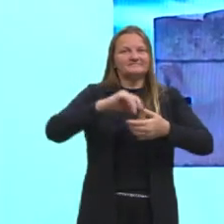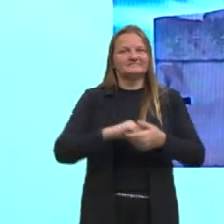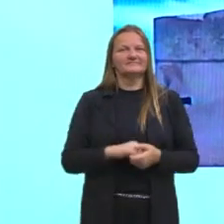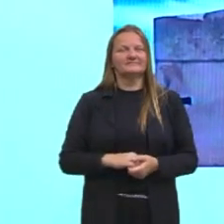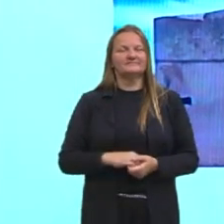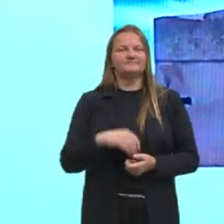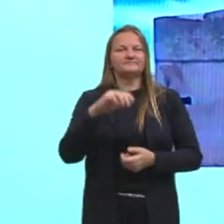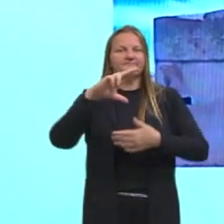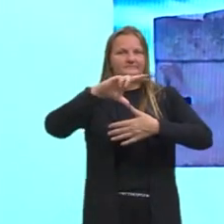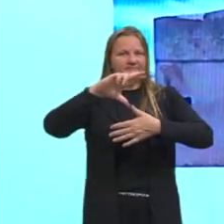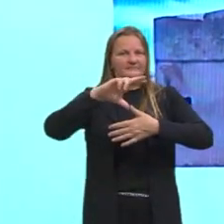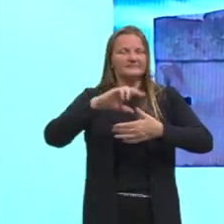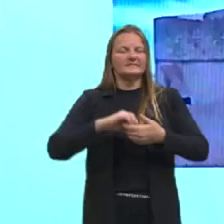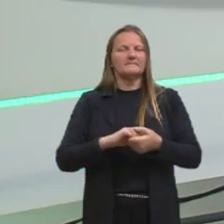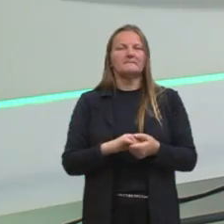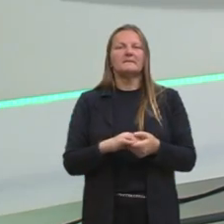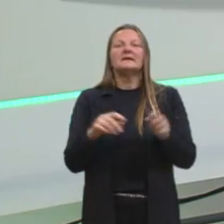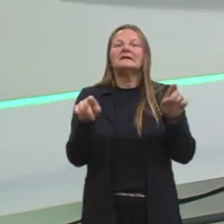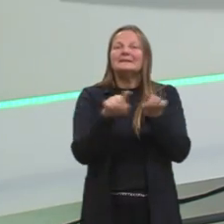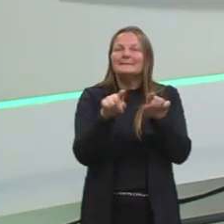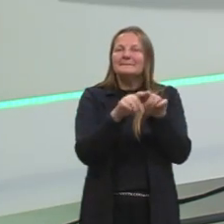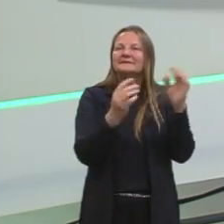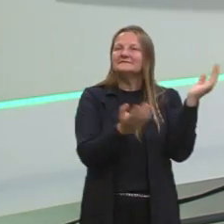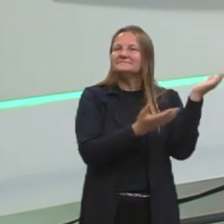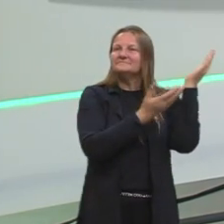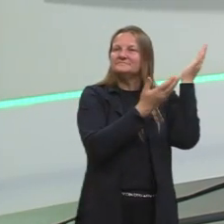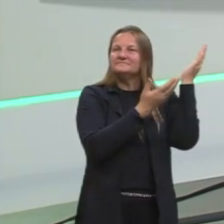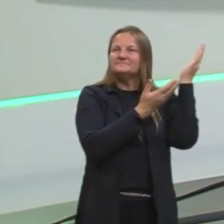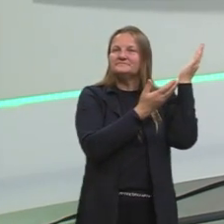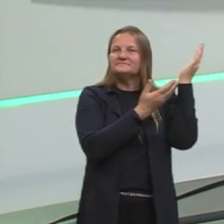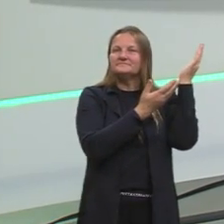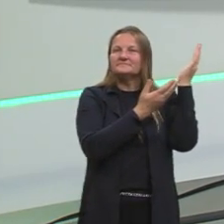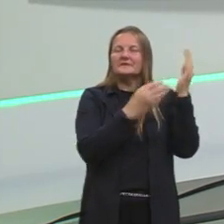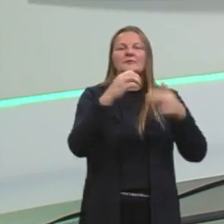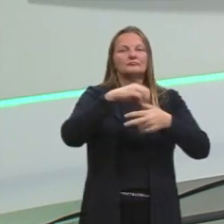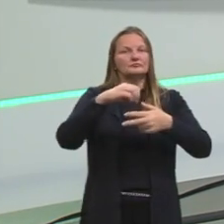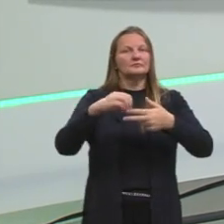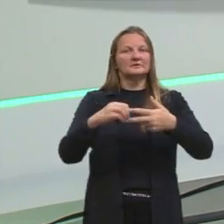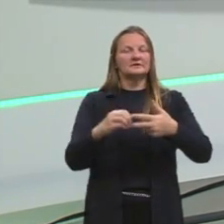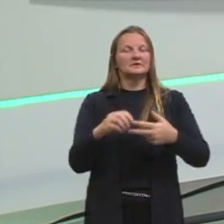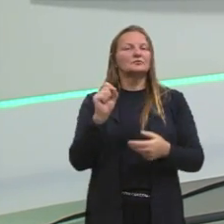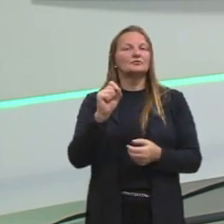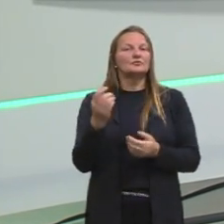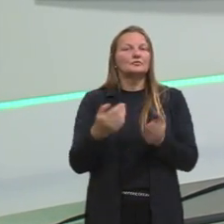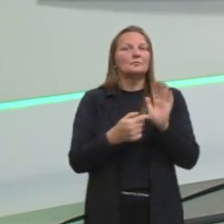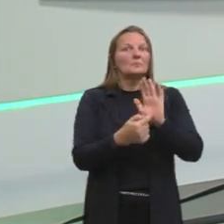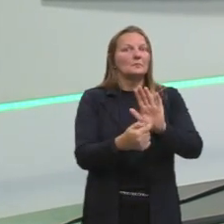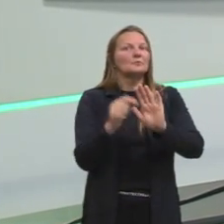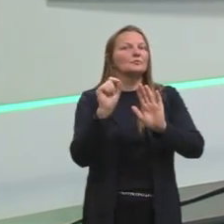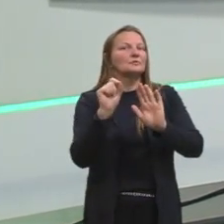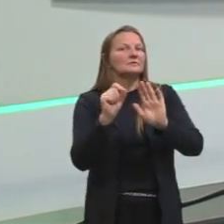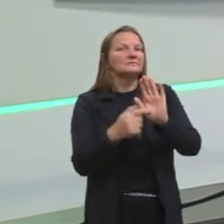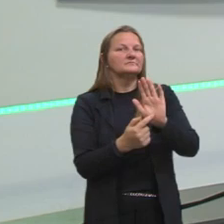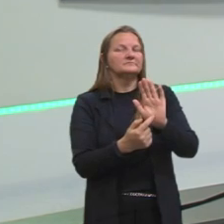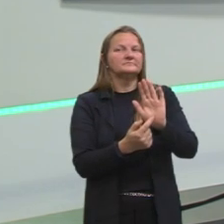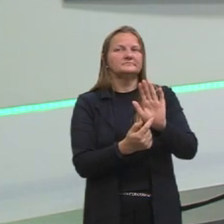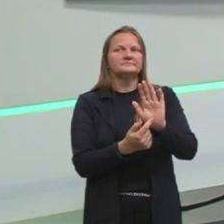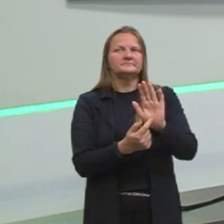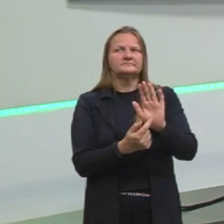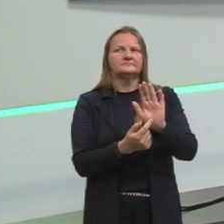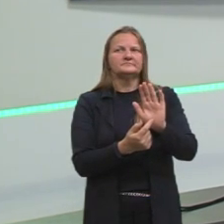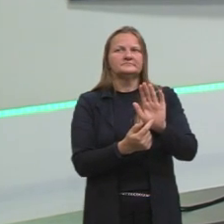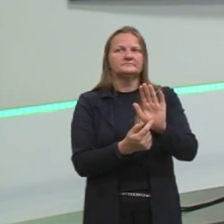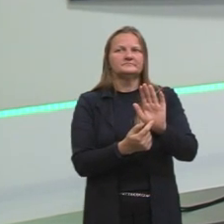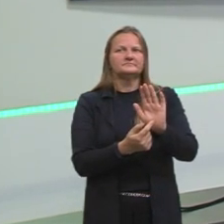latinos. E aí, aqui, nós tivemos uma questão que traz ali um